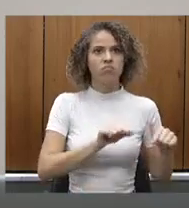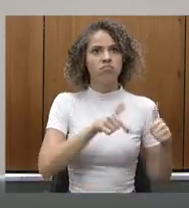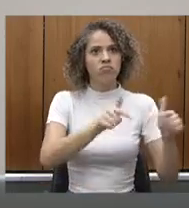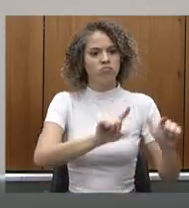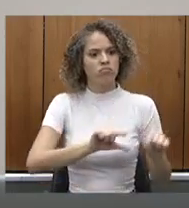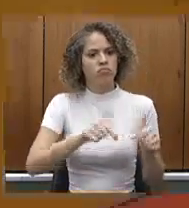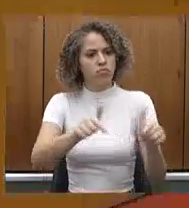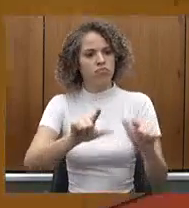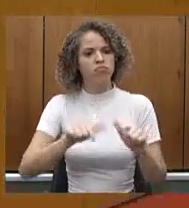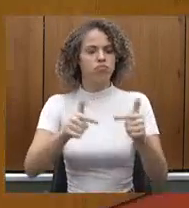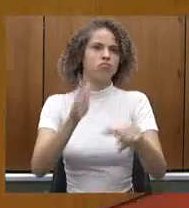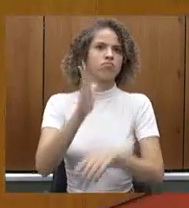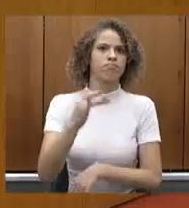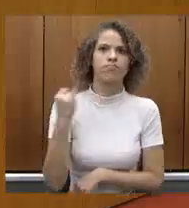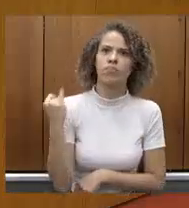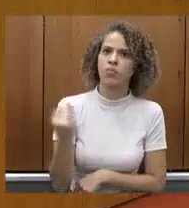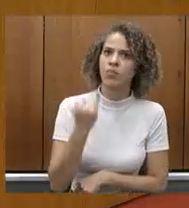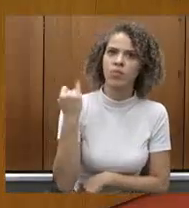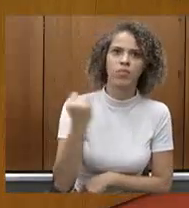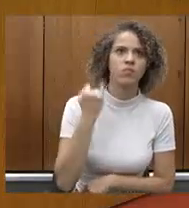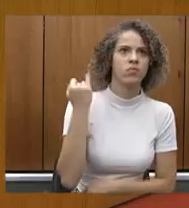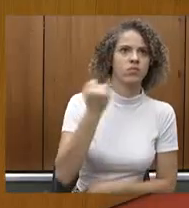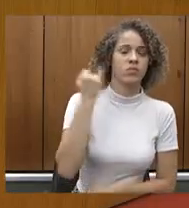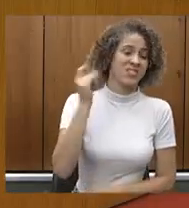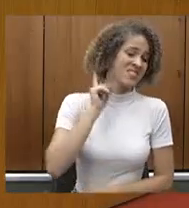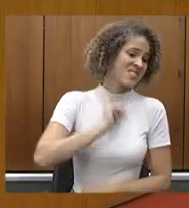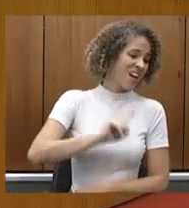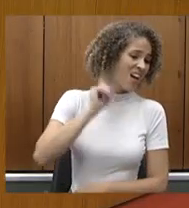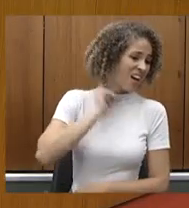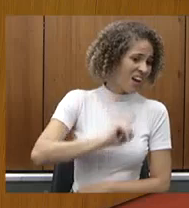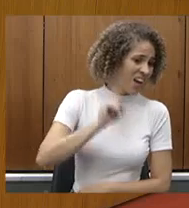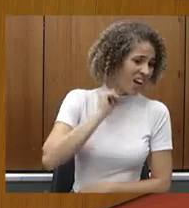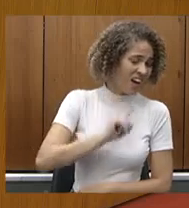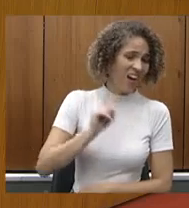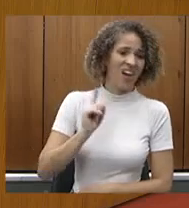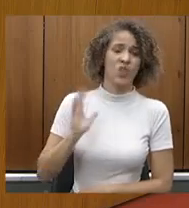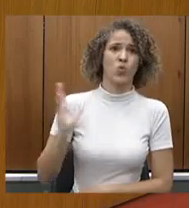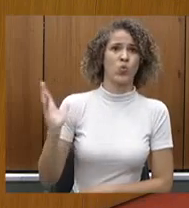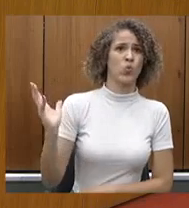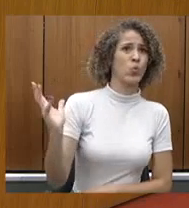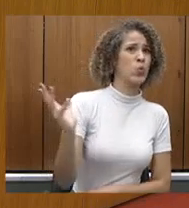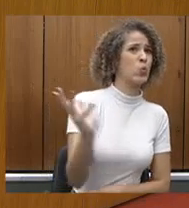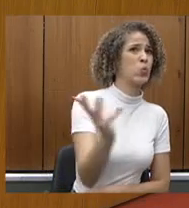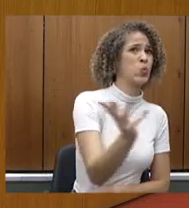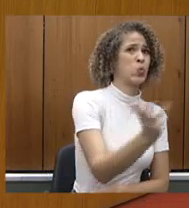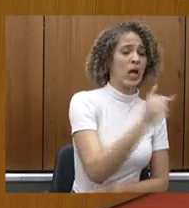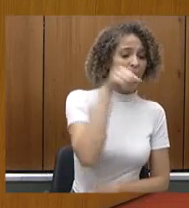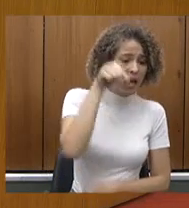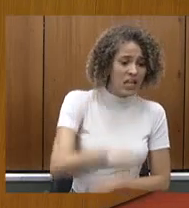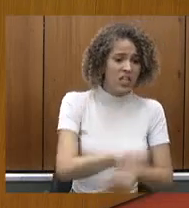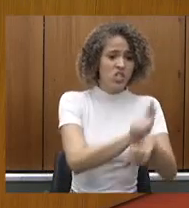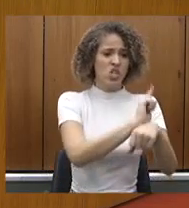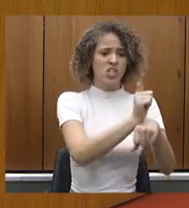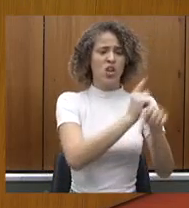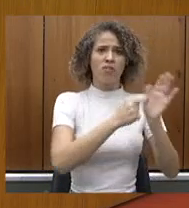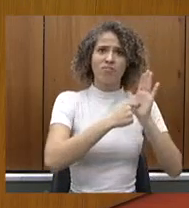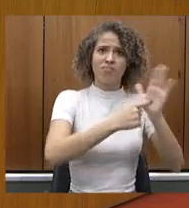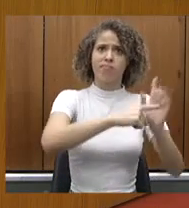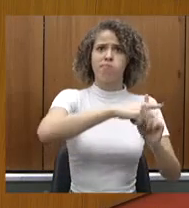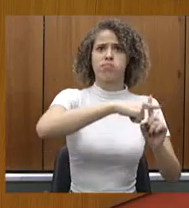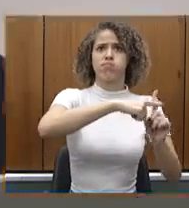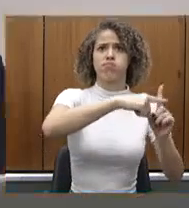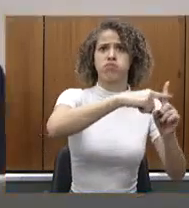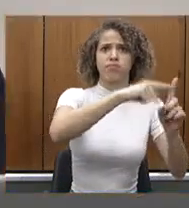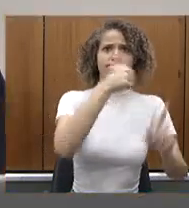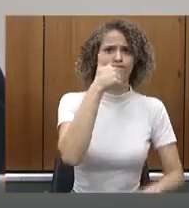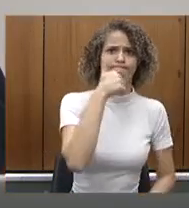importância para o Estado de Minas, diferenças feitas nessa gestão, em que o secretário Fábio e sua